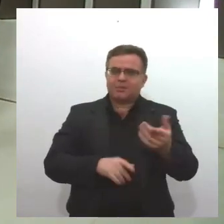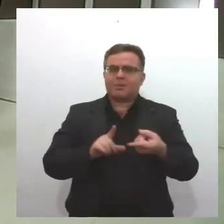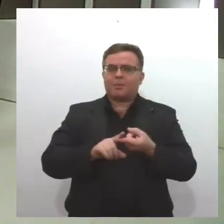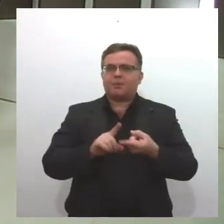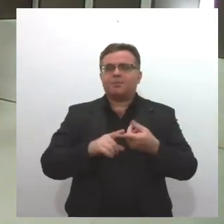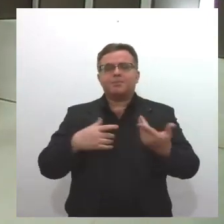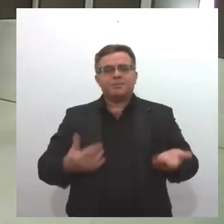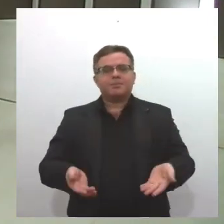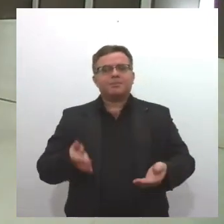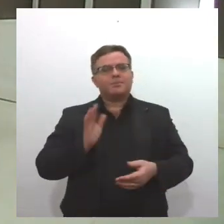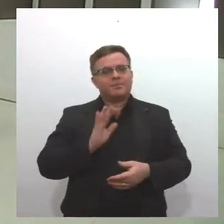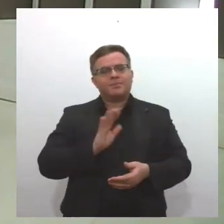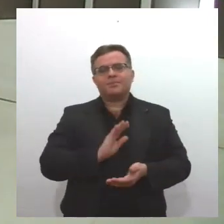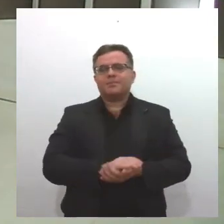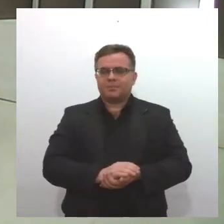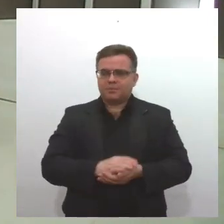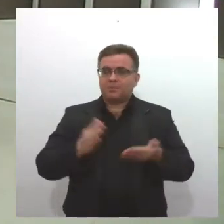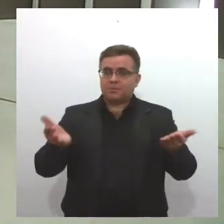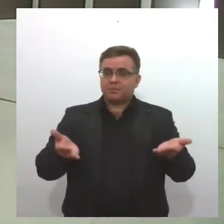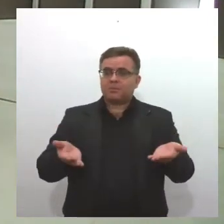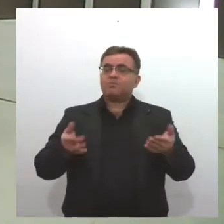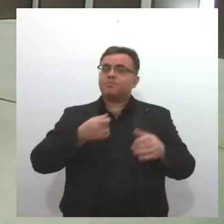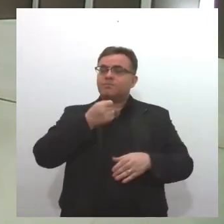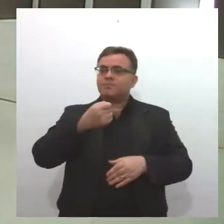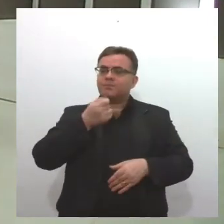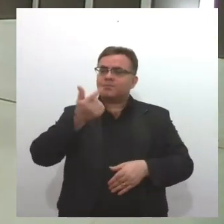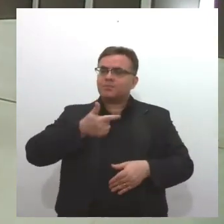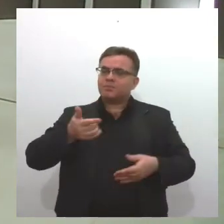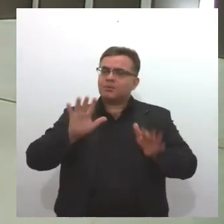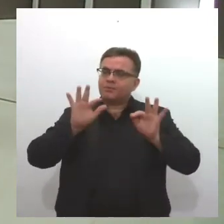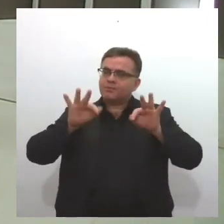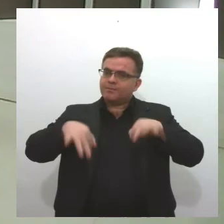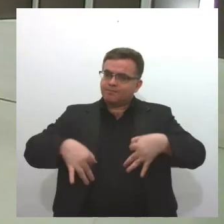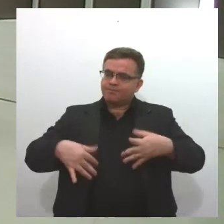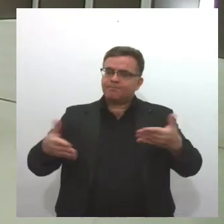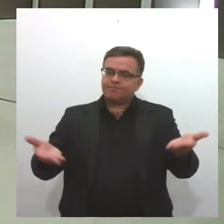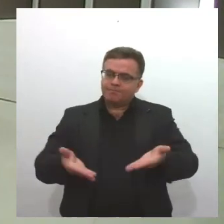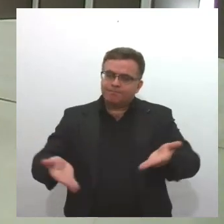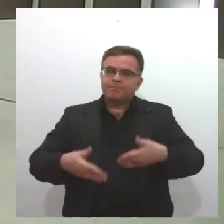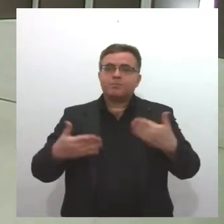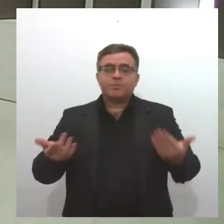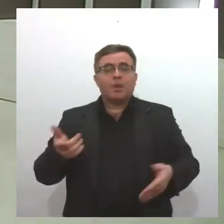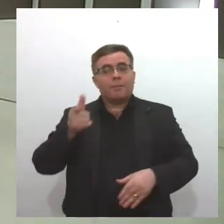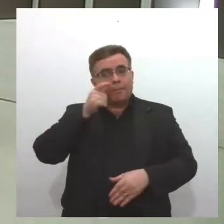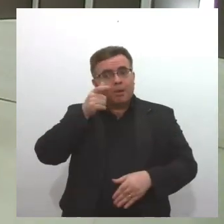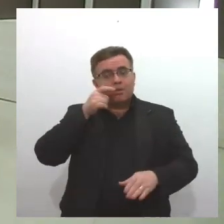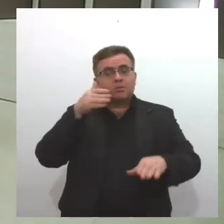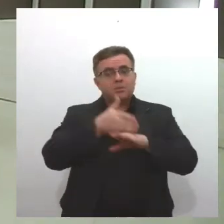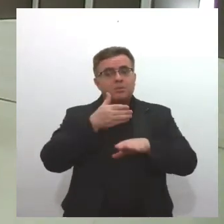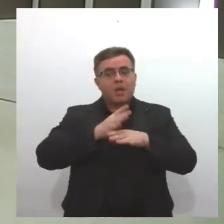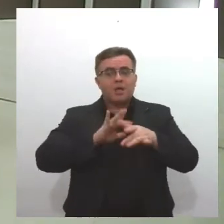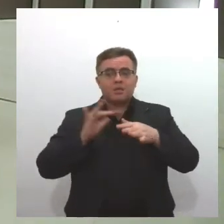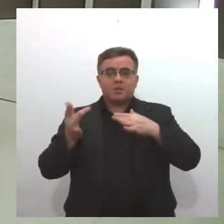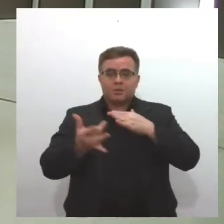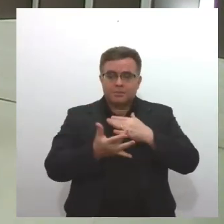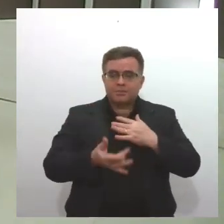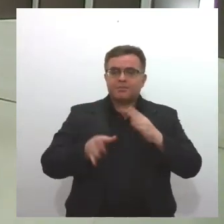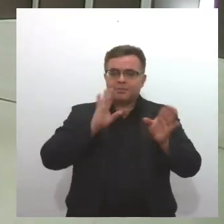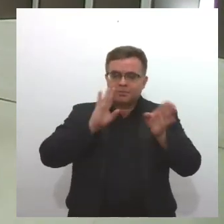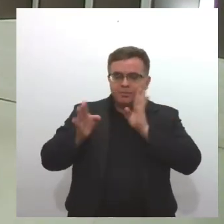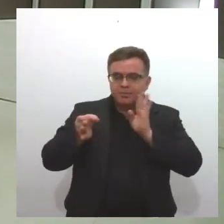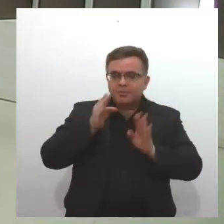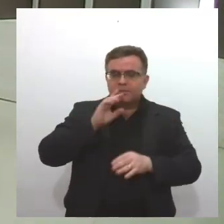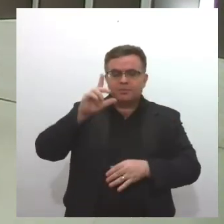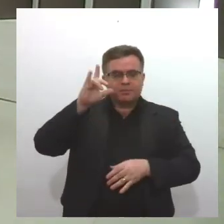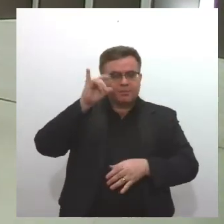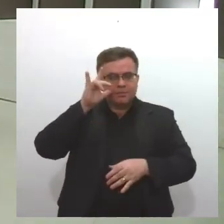Até a próxima. E o Jornal da Lese, segunda edição, fica por aqui. Você pode acompanhar a TV A Lese nas redes sociais, no Facebook, no Instagram, através